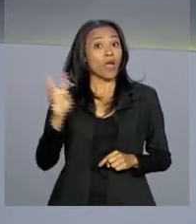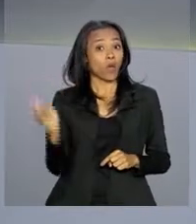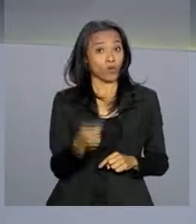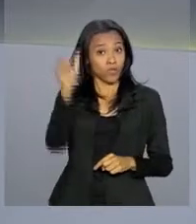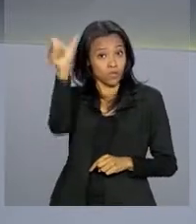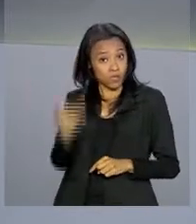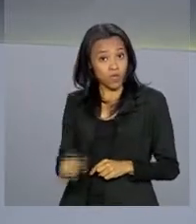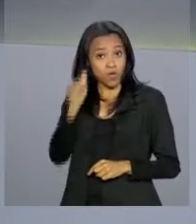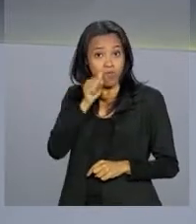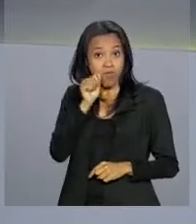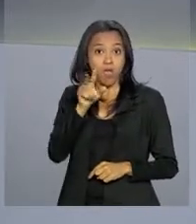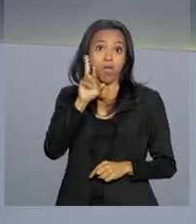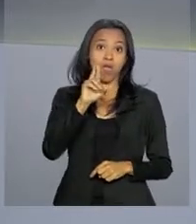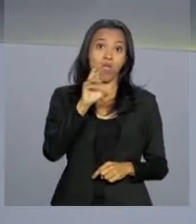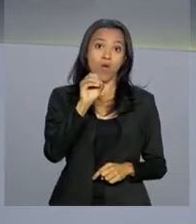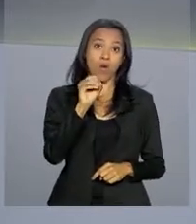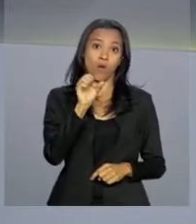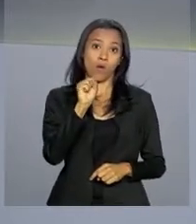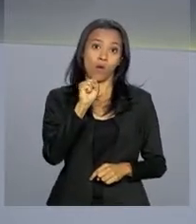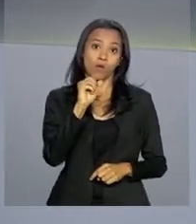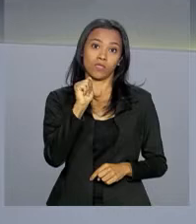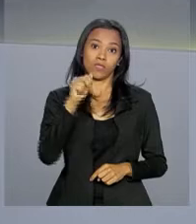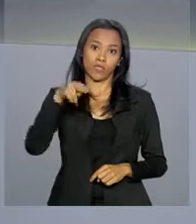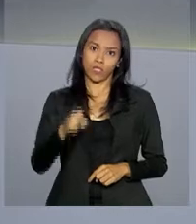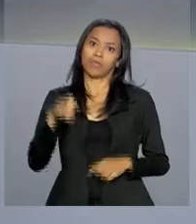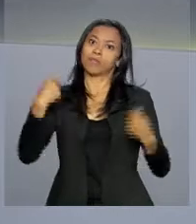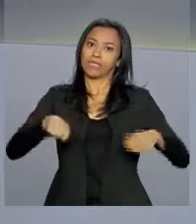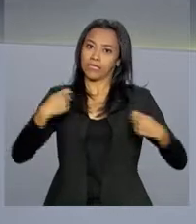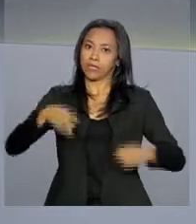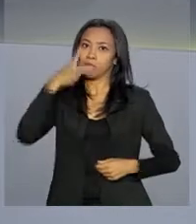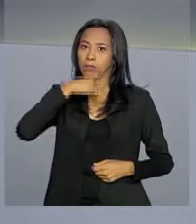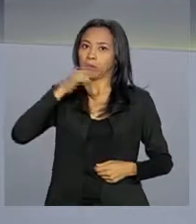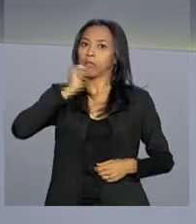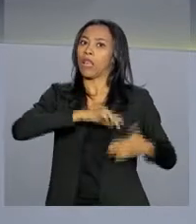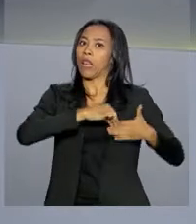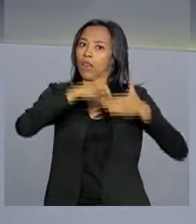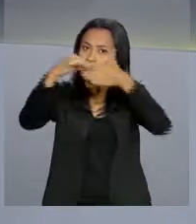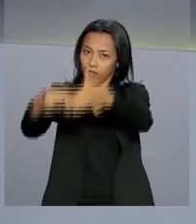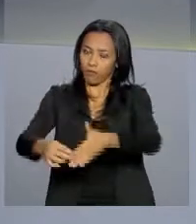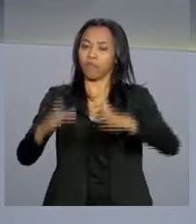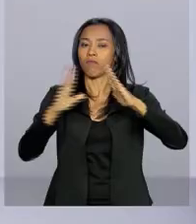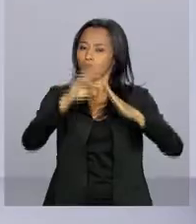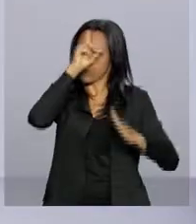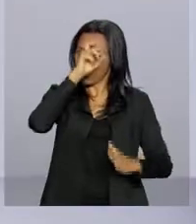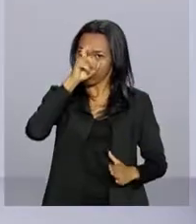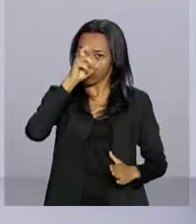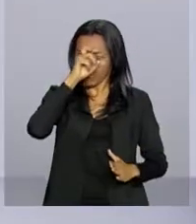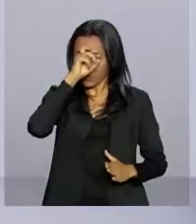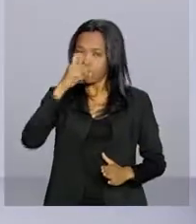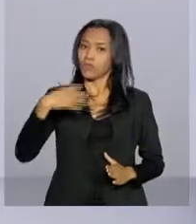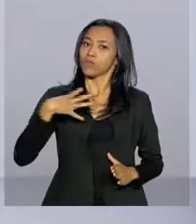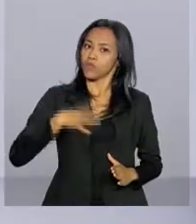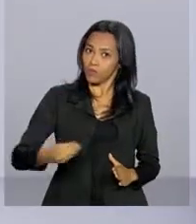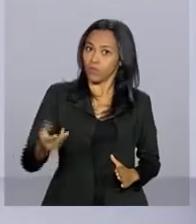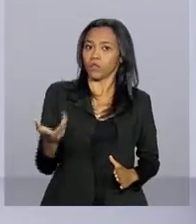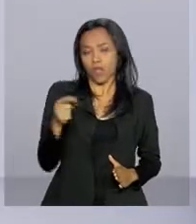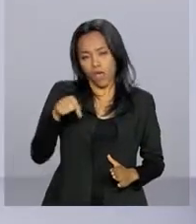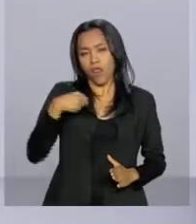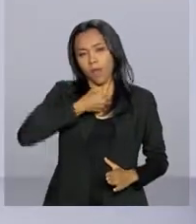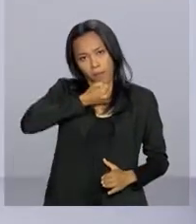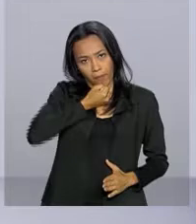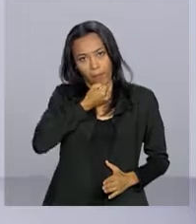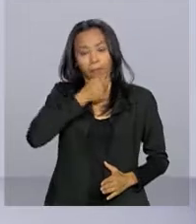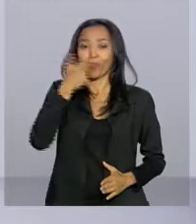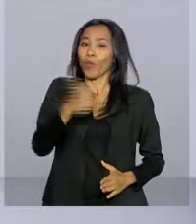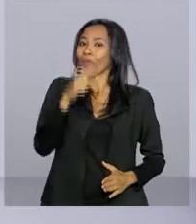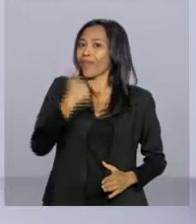Cristofolini, é importante que os pais levem os filhos até os postos de saúde. Ela gravou um depoimento. Rosane não